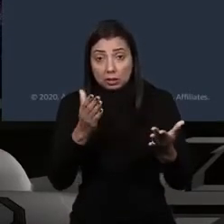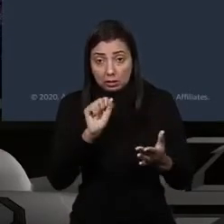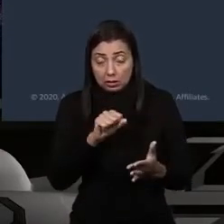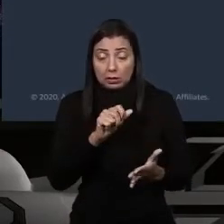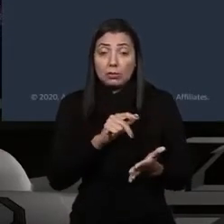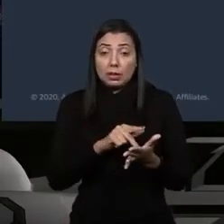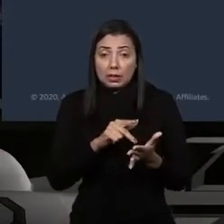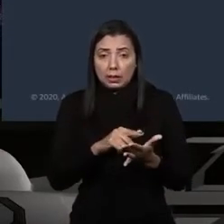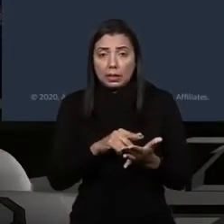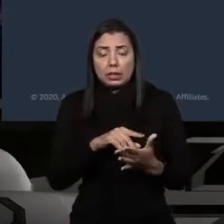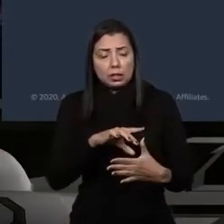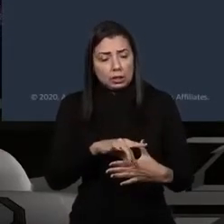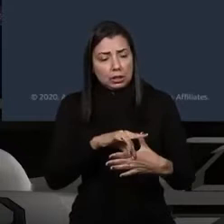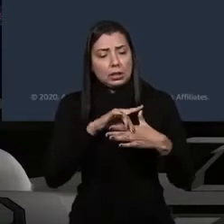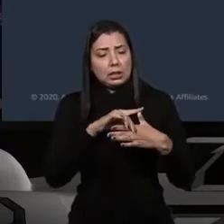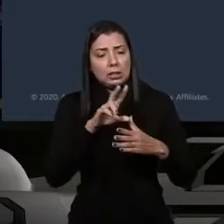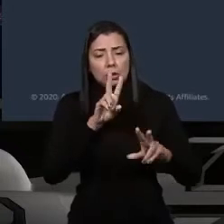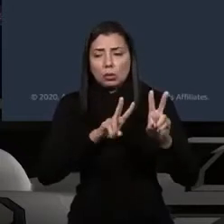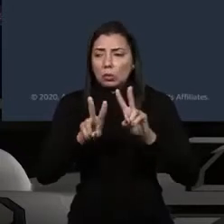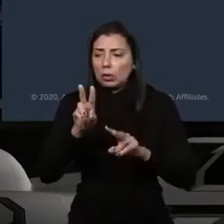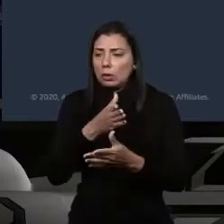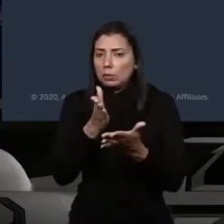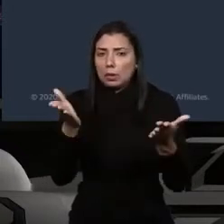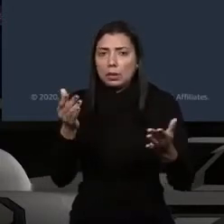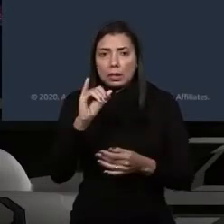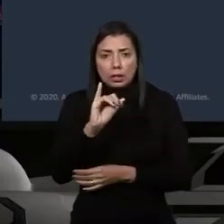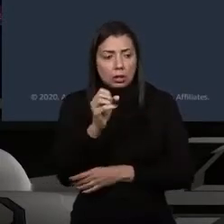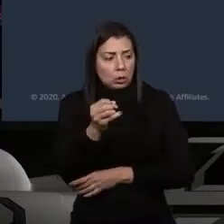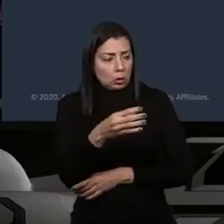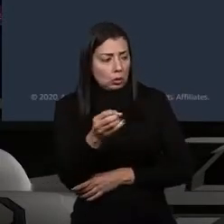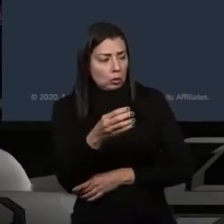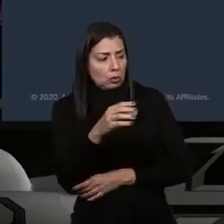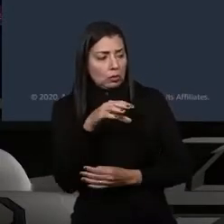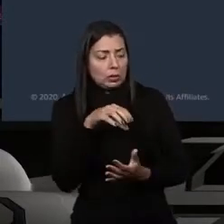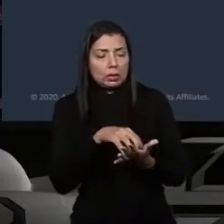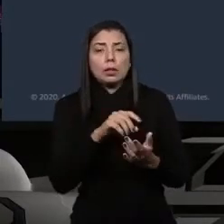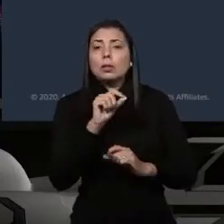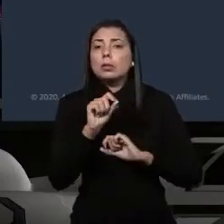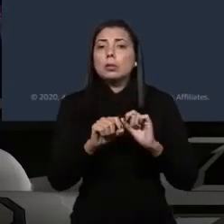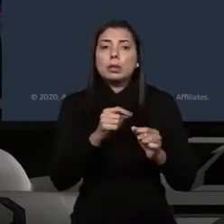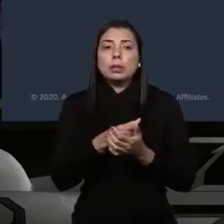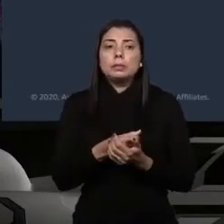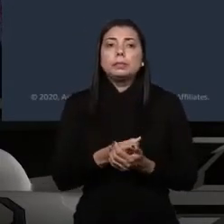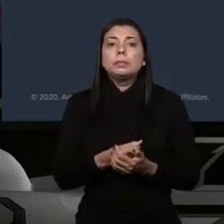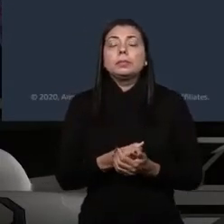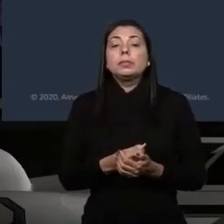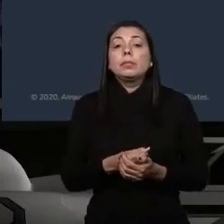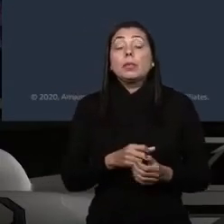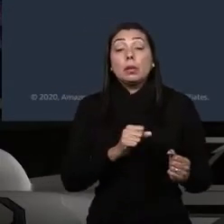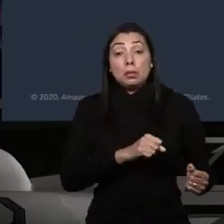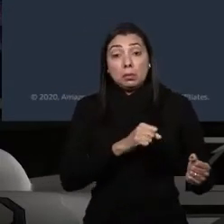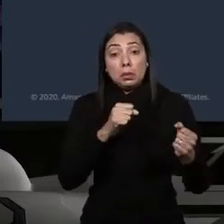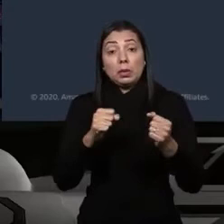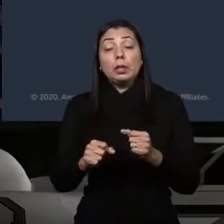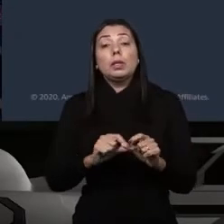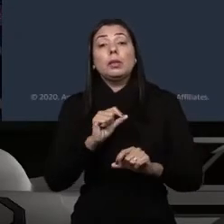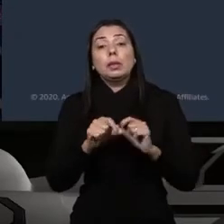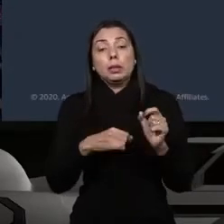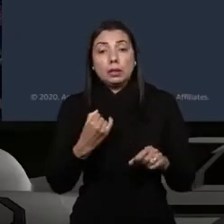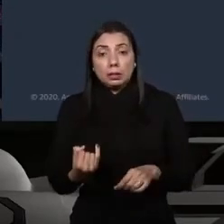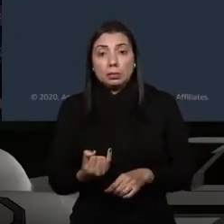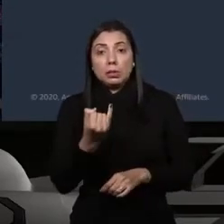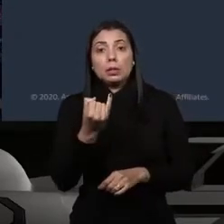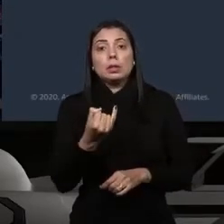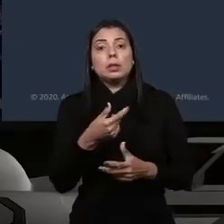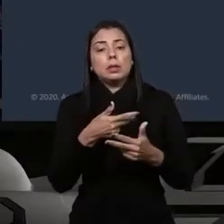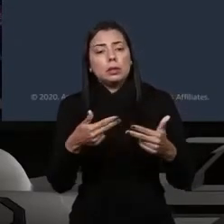líderes que estão olhando para a inovação como sendo um ponto prepoderante para a relevância dos